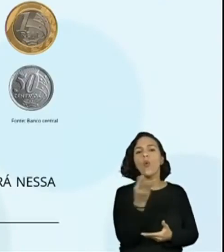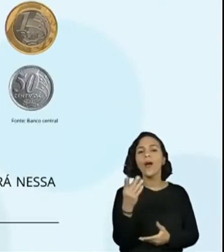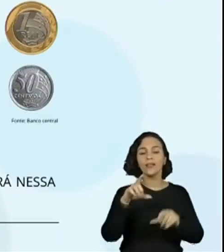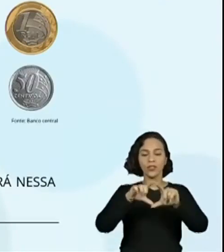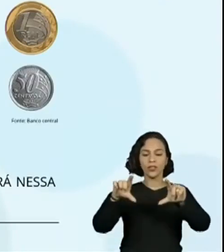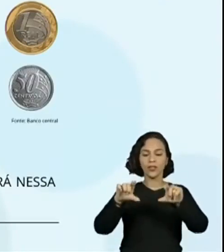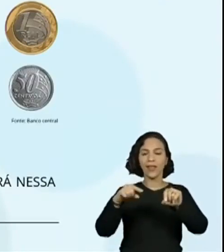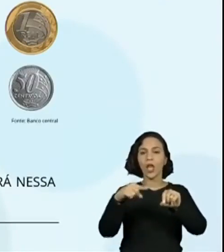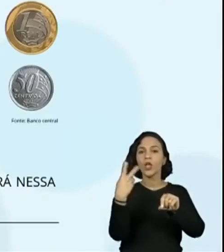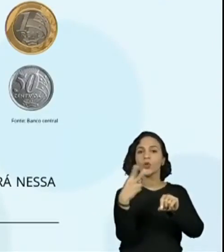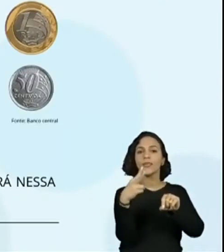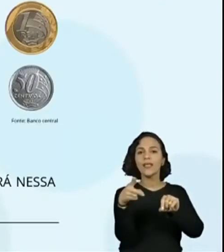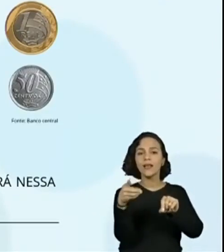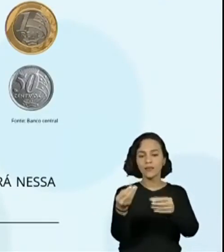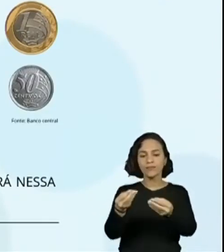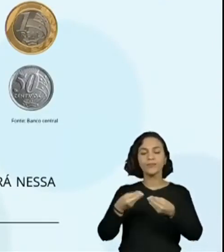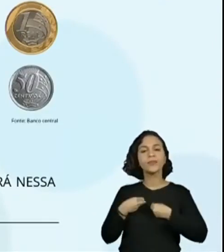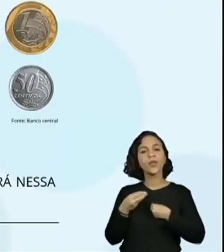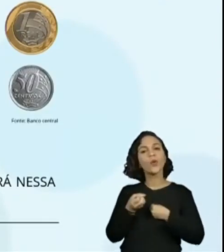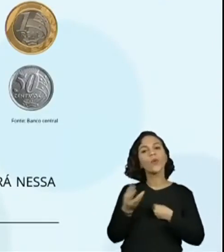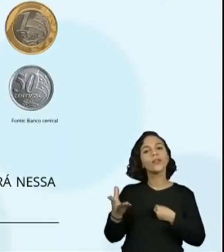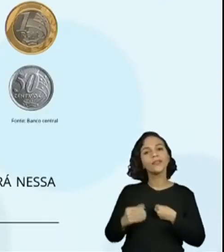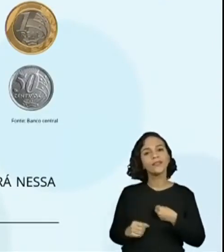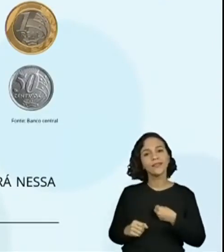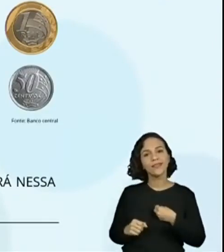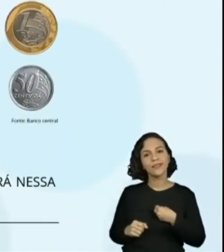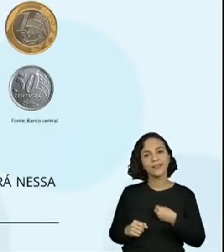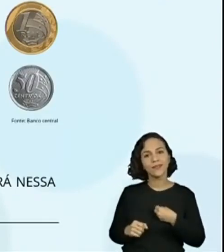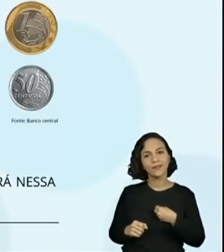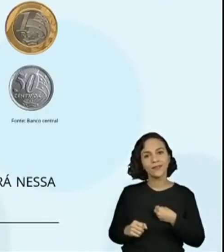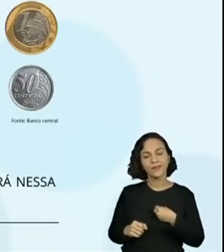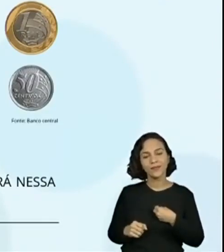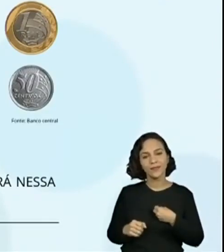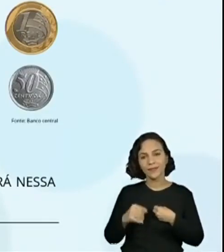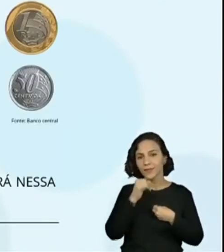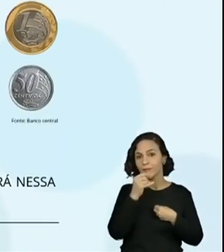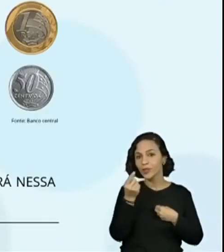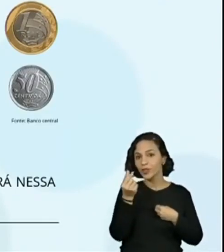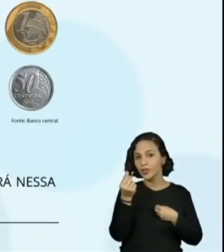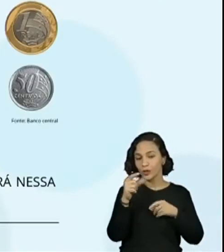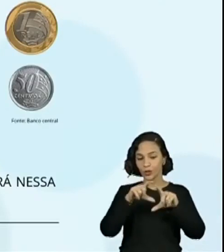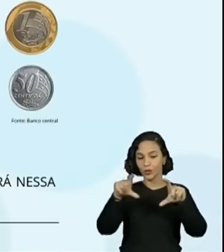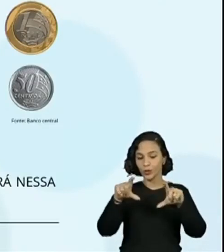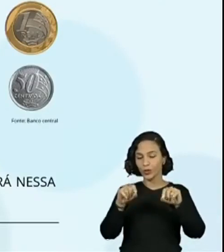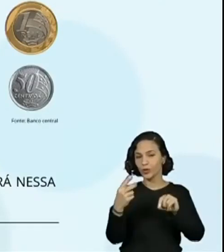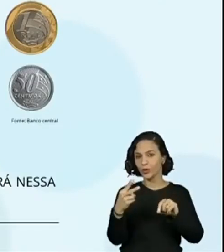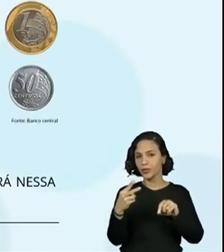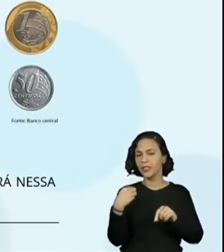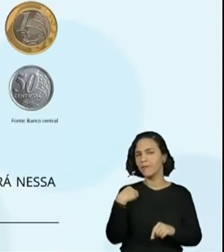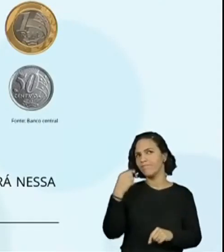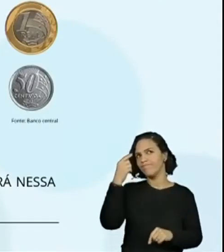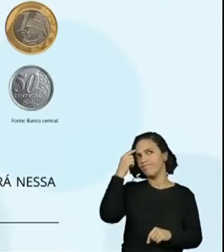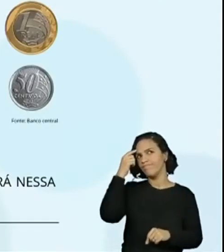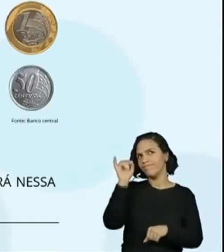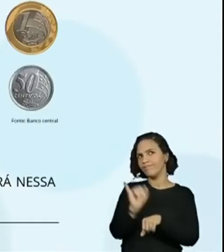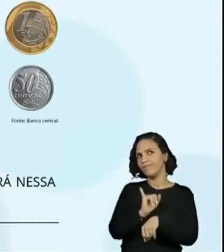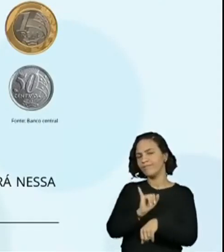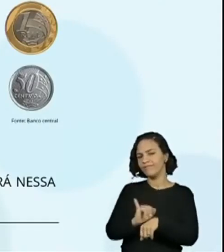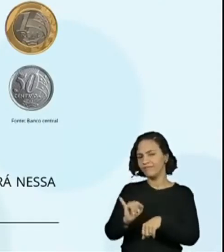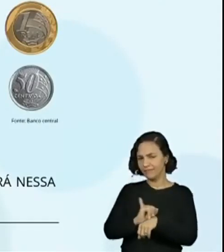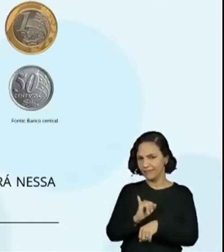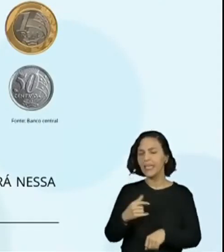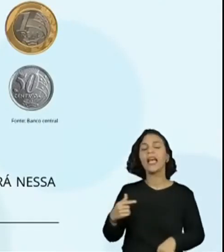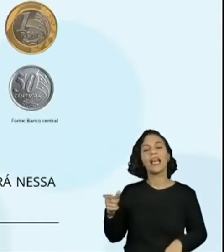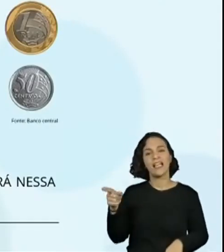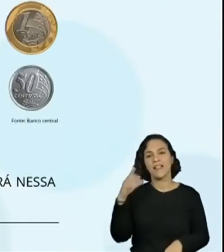reais ele vai ter que trocar por notas, cédulas de dois reais. Ah, eu tenho uma estratégia, Ju. Você tem uma